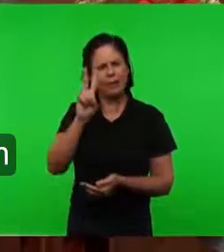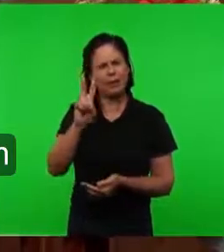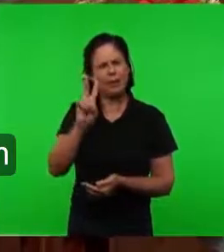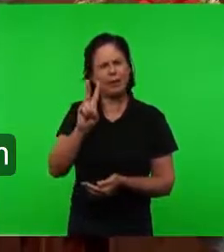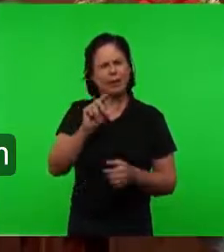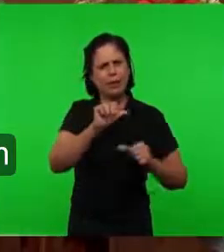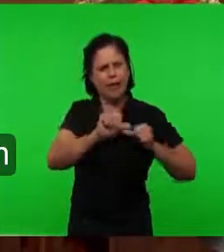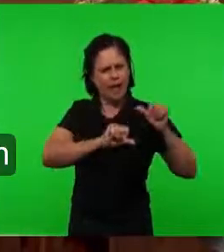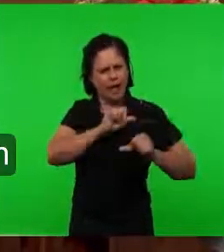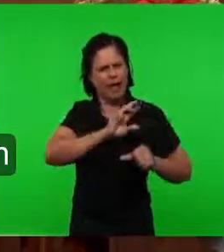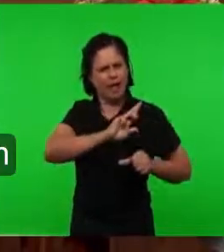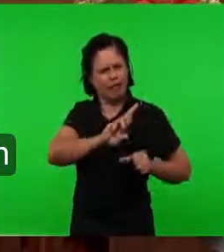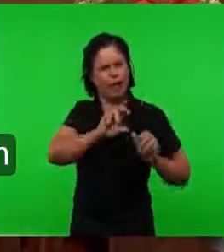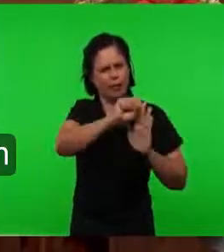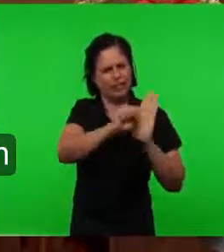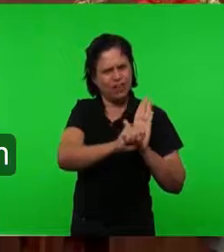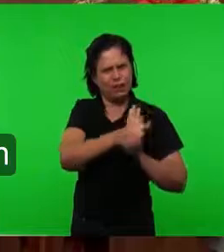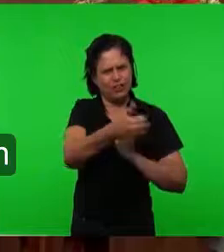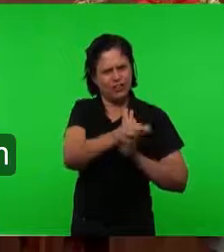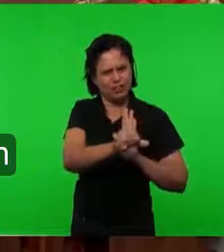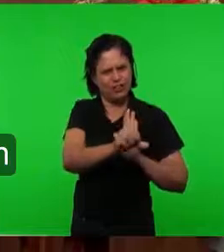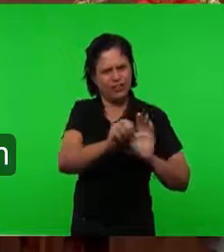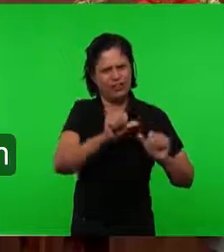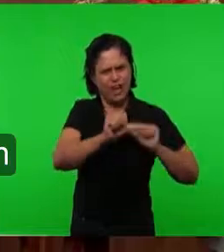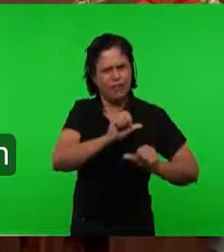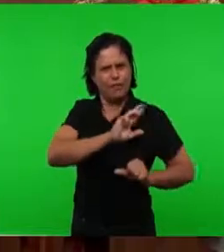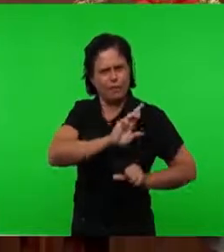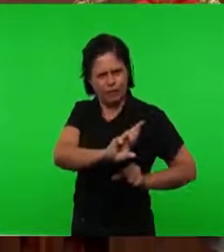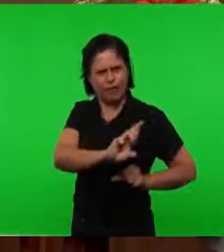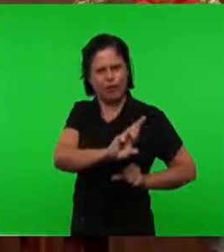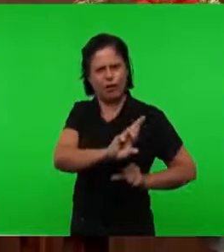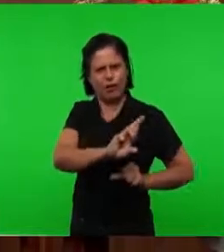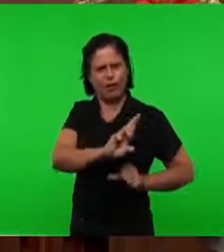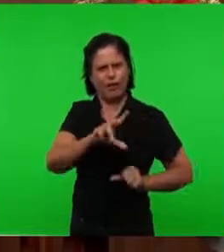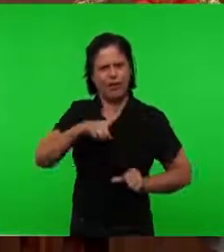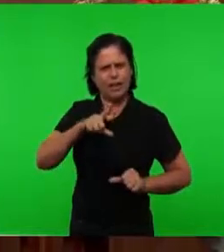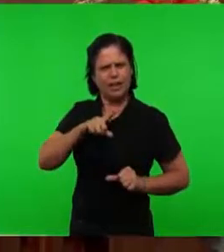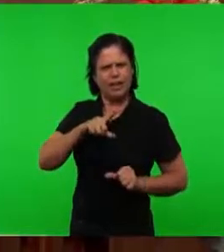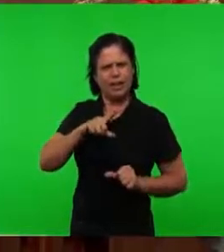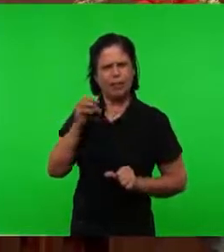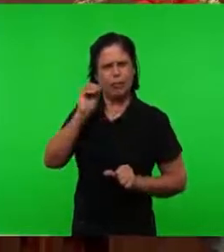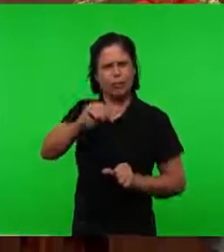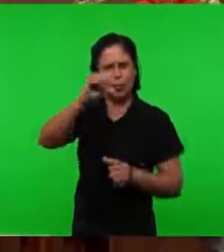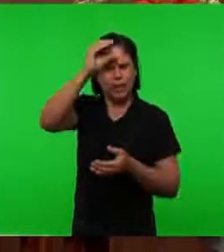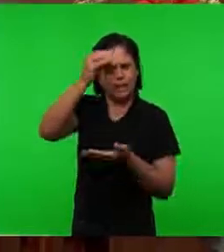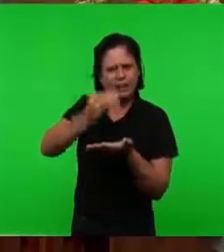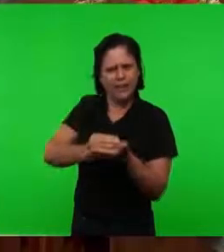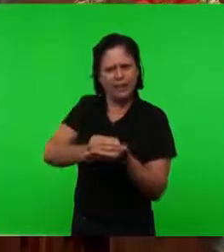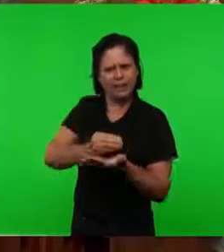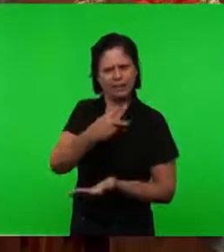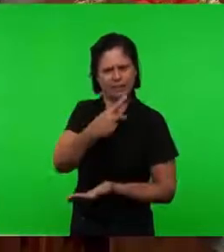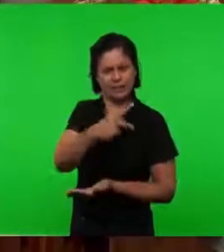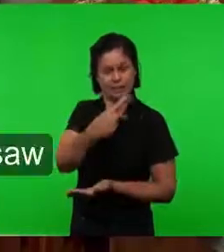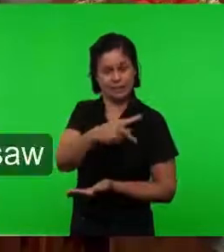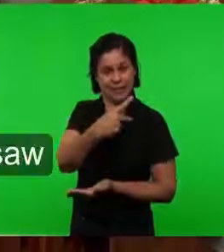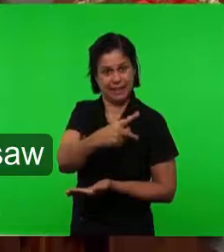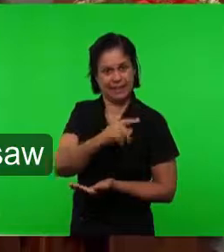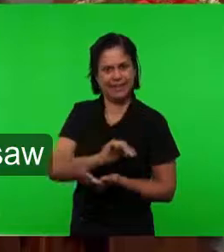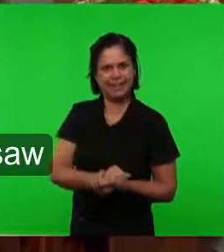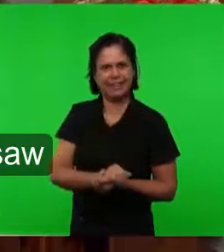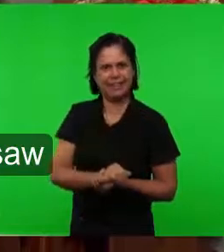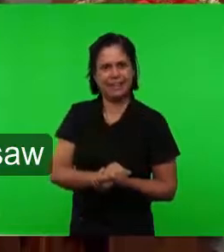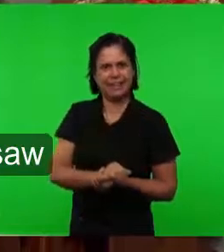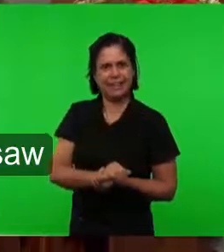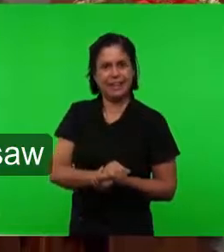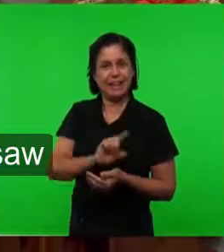Nos 95 Artigos De Lutero Que colocou Na sua tese Que provocou A